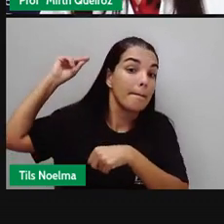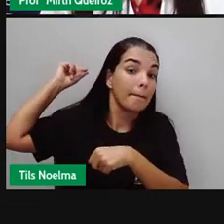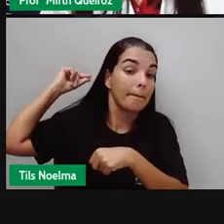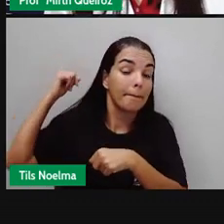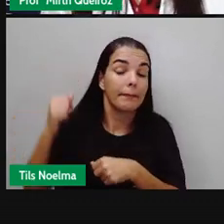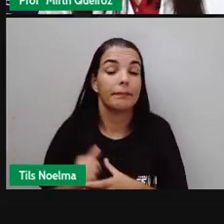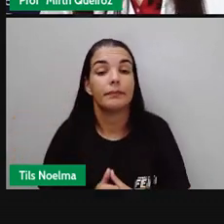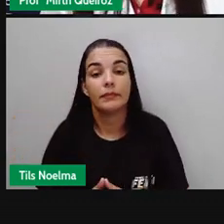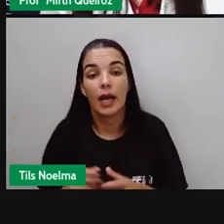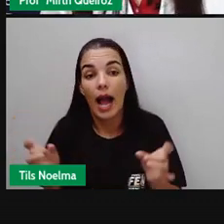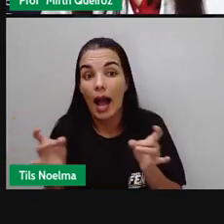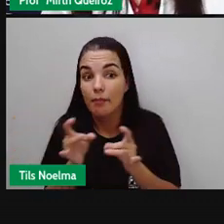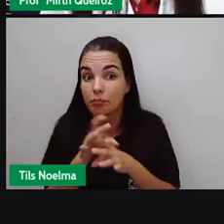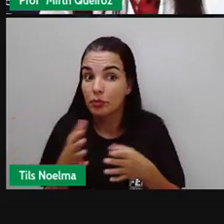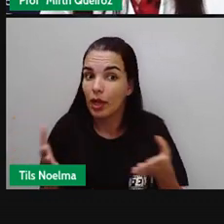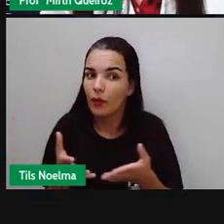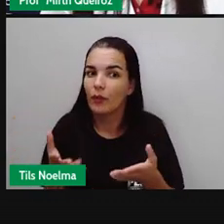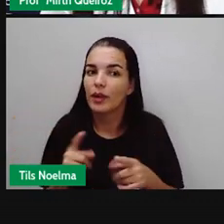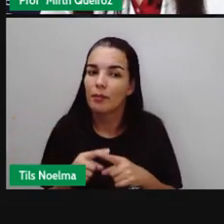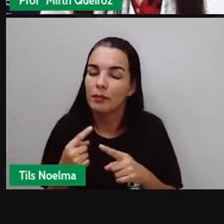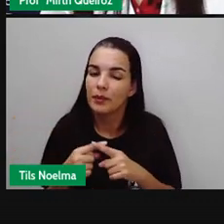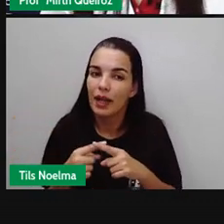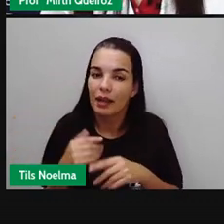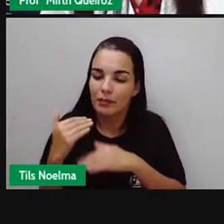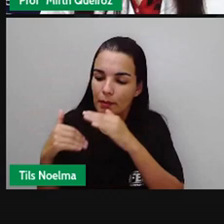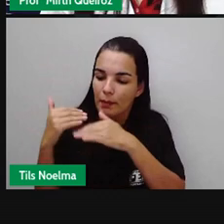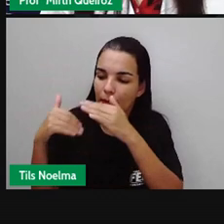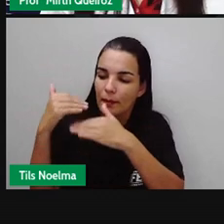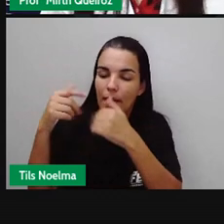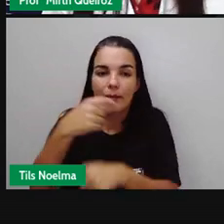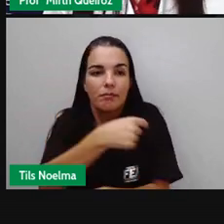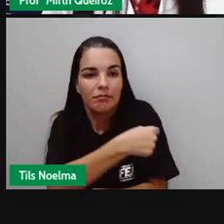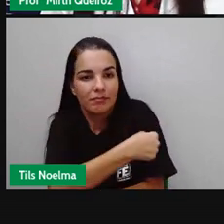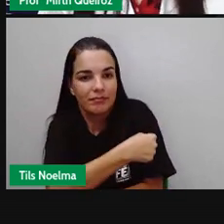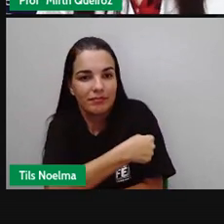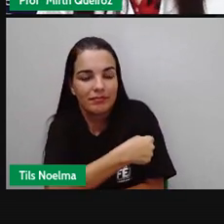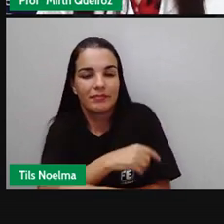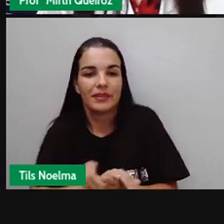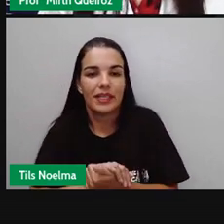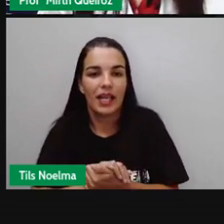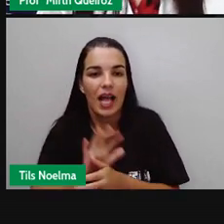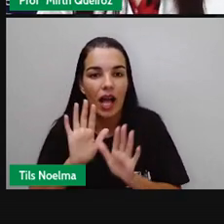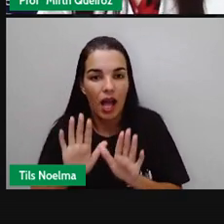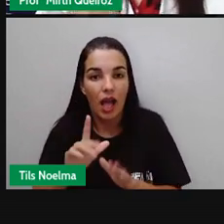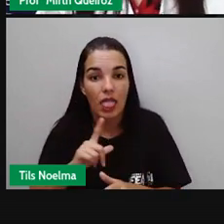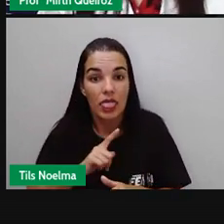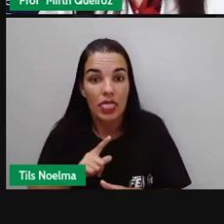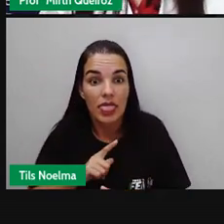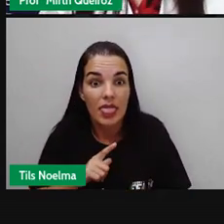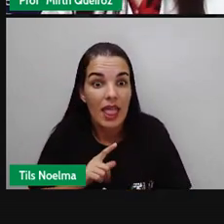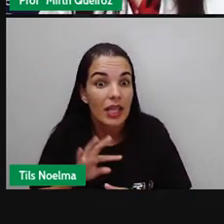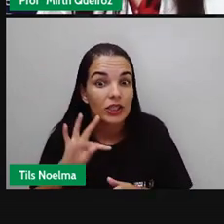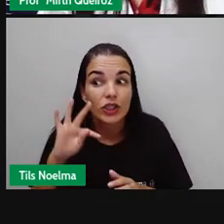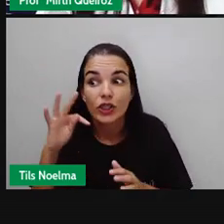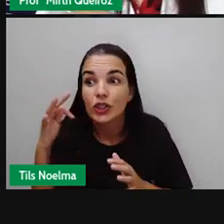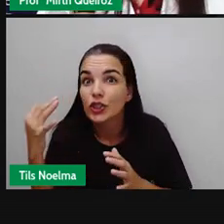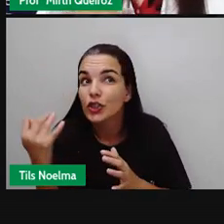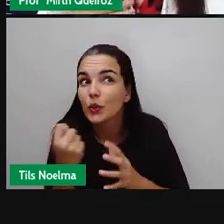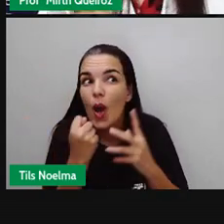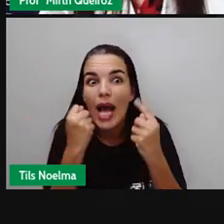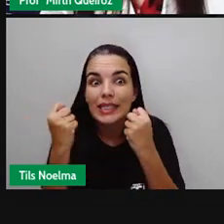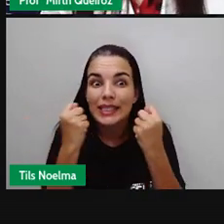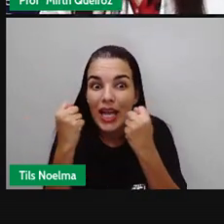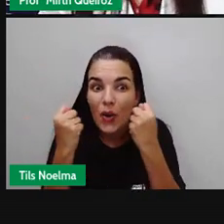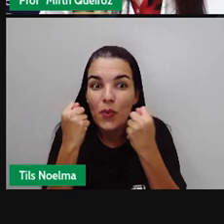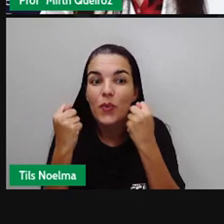erradicadas, né? Por conta do processo de vacinação. A vacina, ela é segura? Ela é totalmente segura. Não